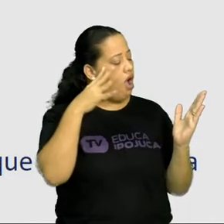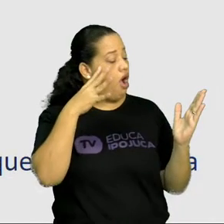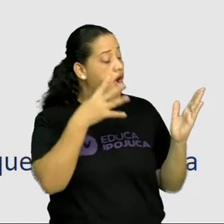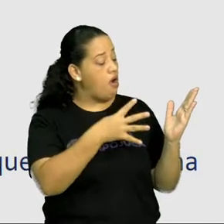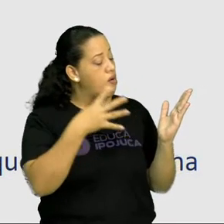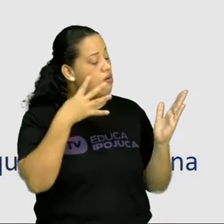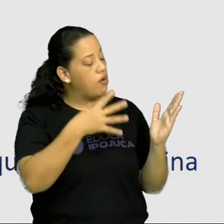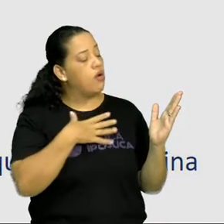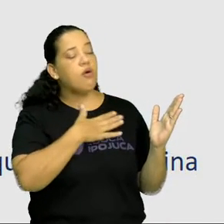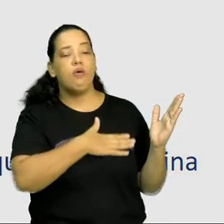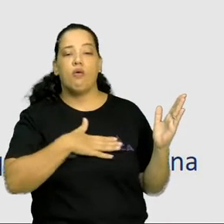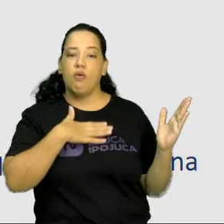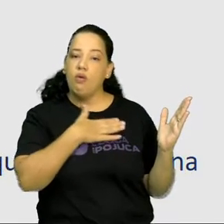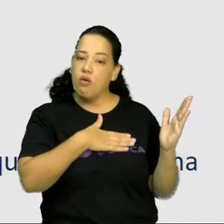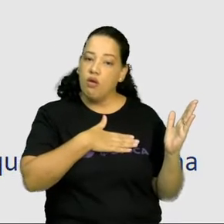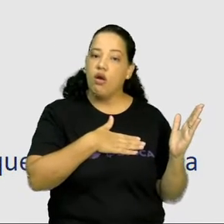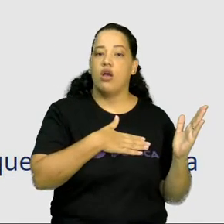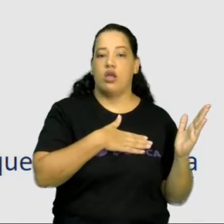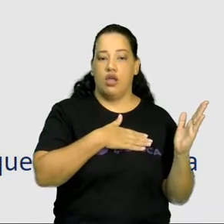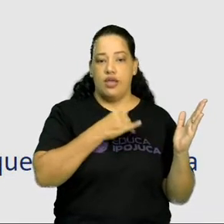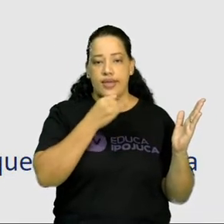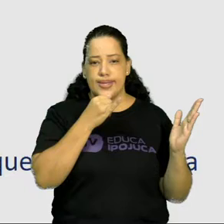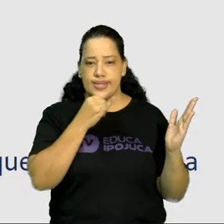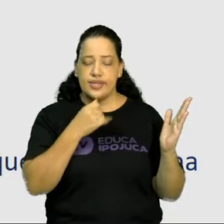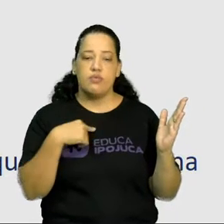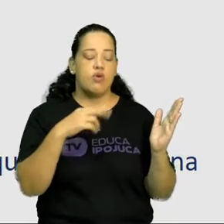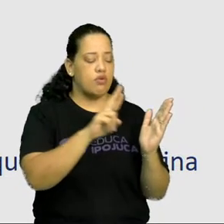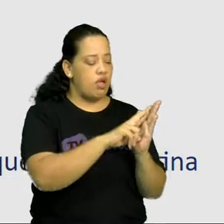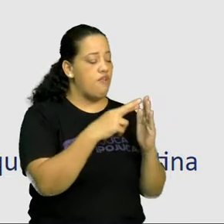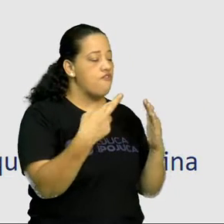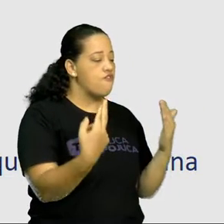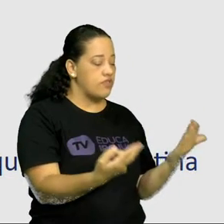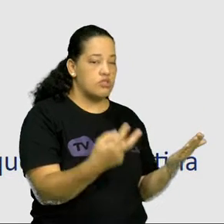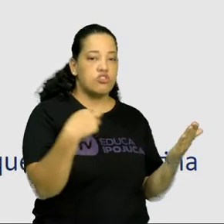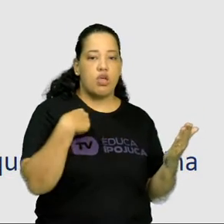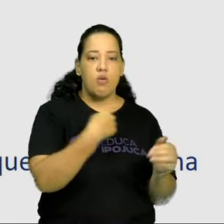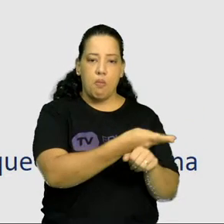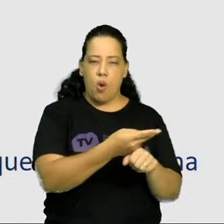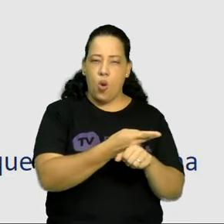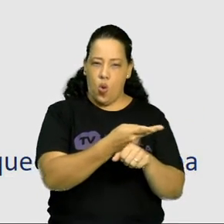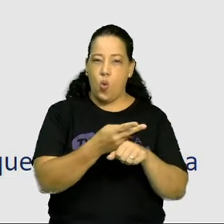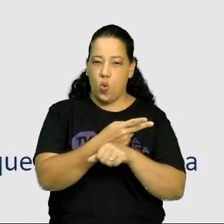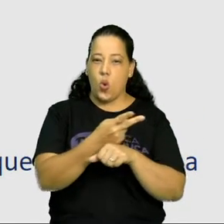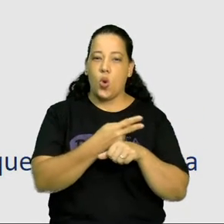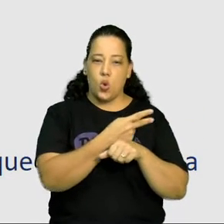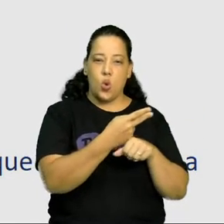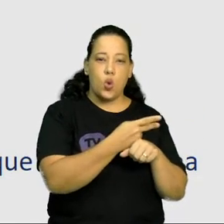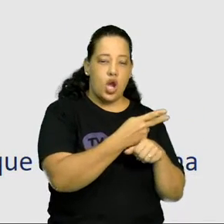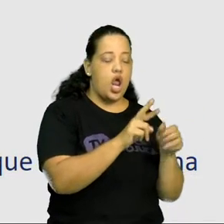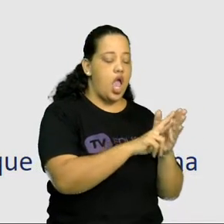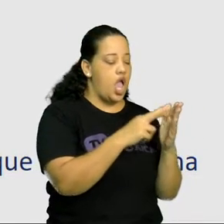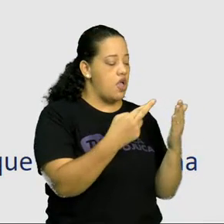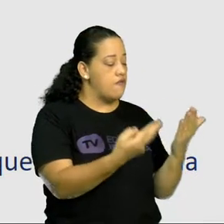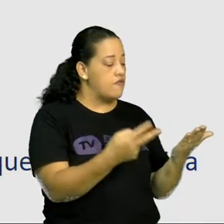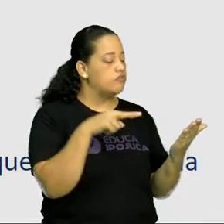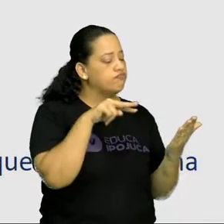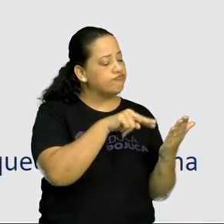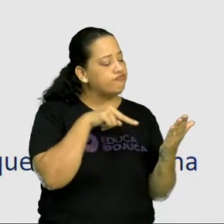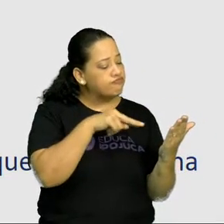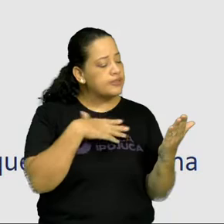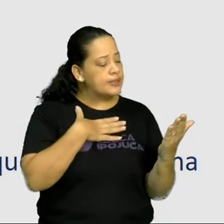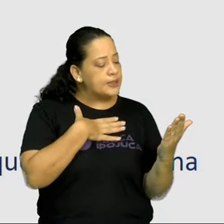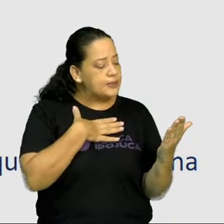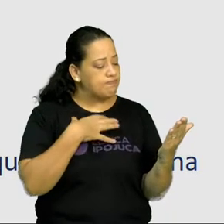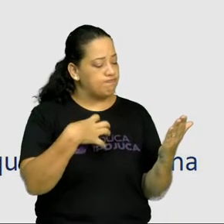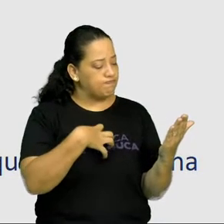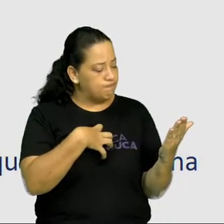que se destina. Ou seja, na hora que você busca uma revista, você vai procurar aquela revista que você se identifica. Se você quer